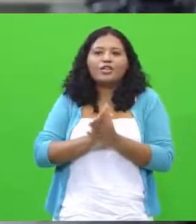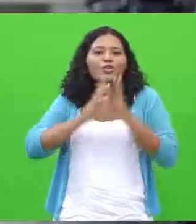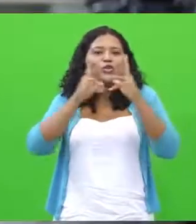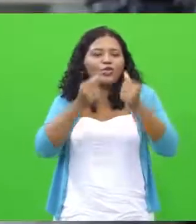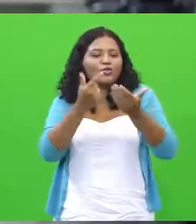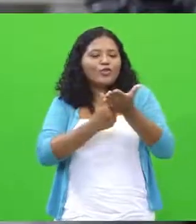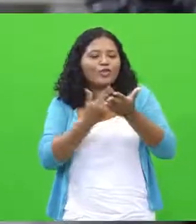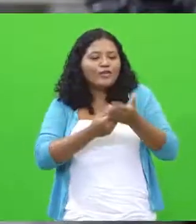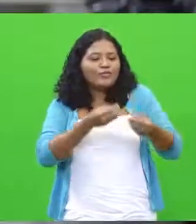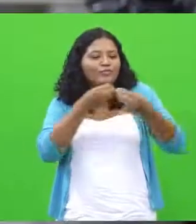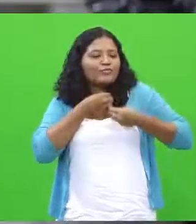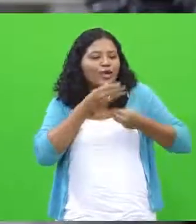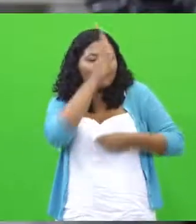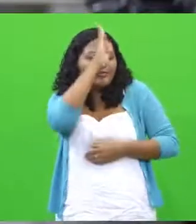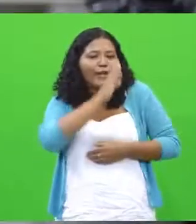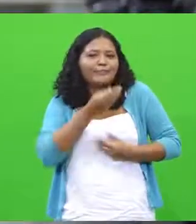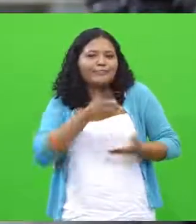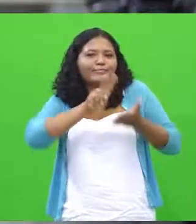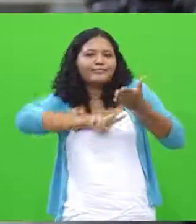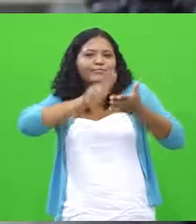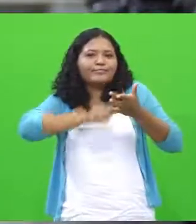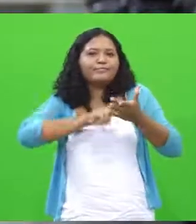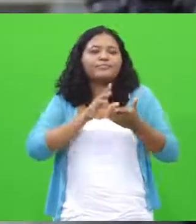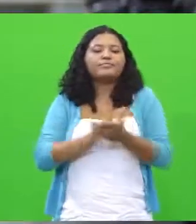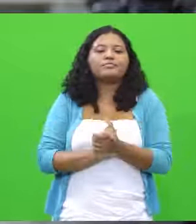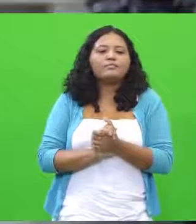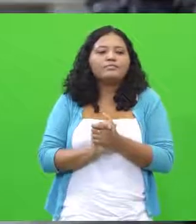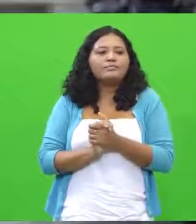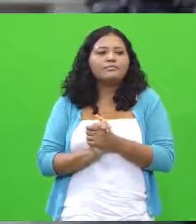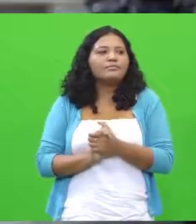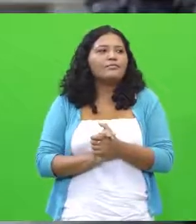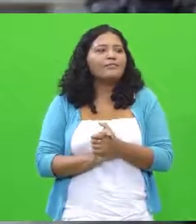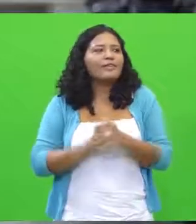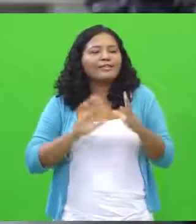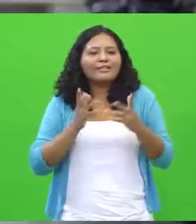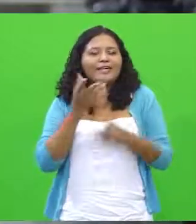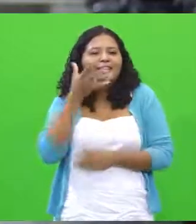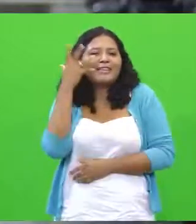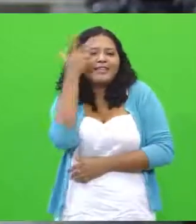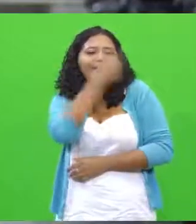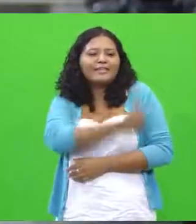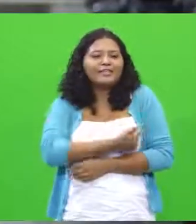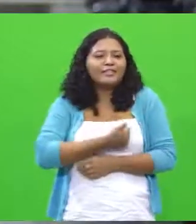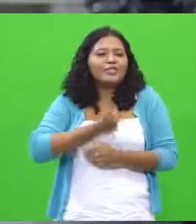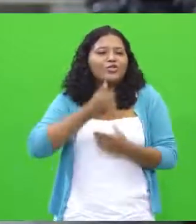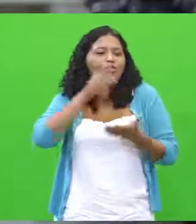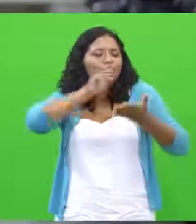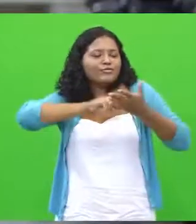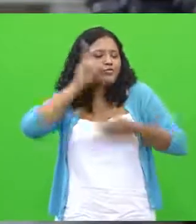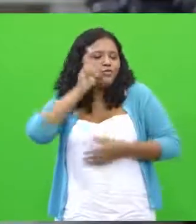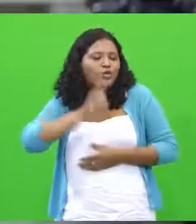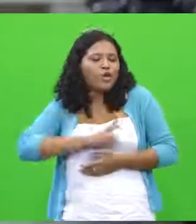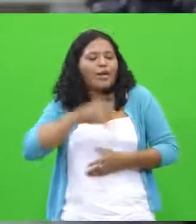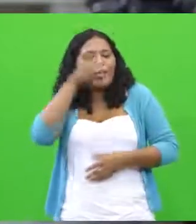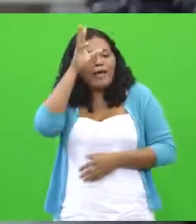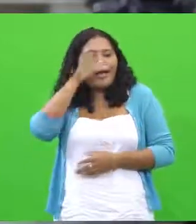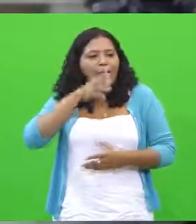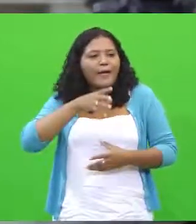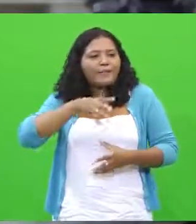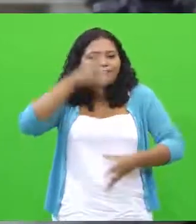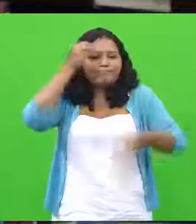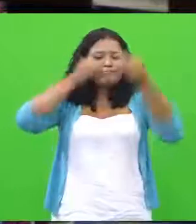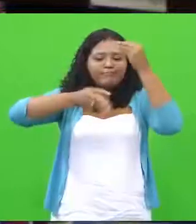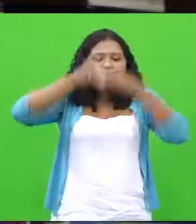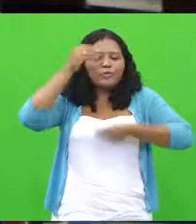Malbataan, que era o Meli Souza, era um espetáculo. As Mil e Uma Noite, O Homem que Calculava, aquilo tudo eu aprendi já entre 10 e 11 anos eu comecei a ler.